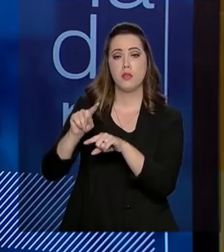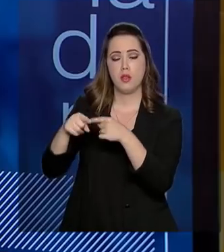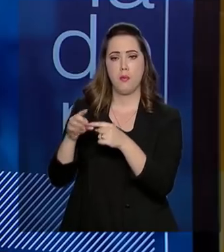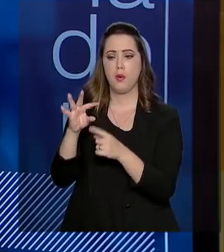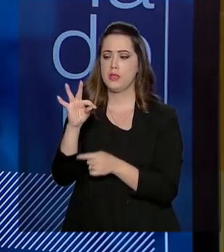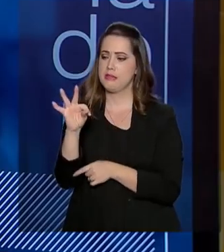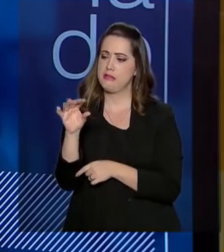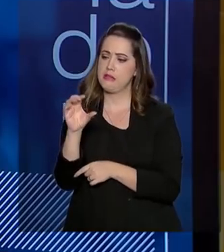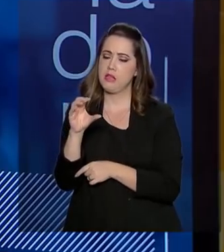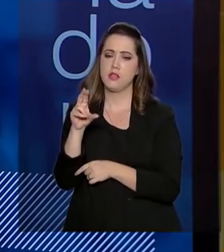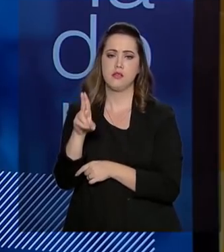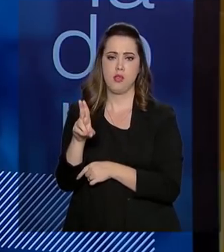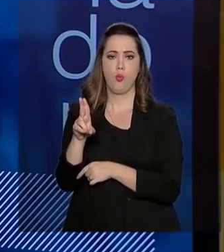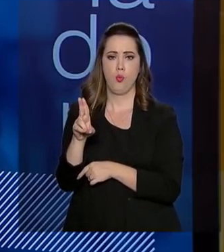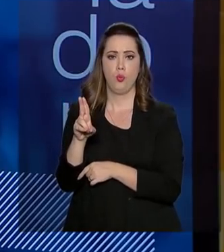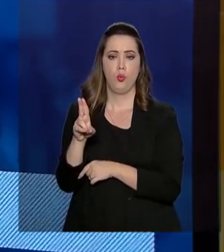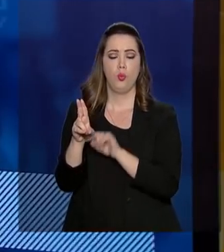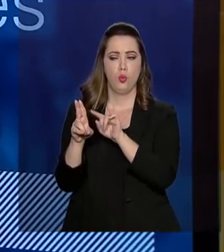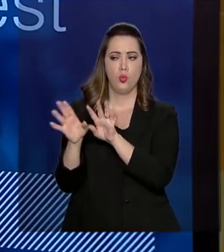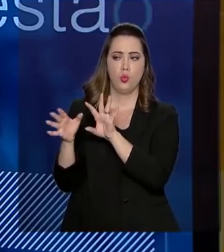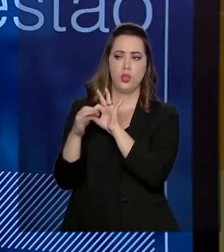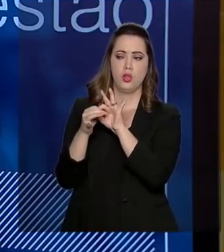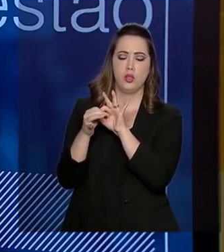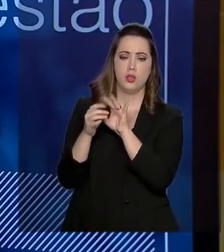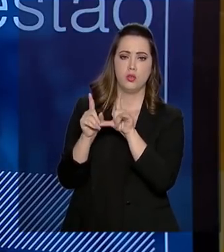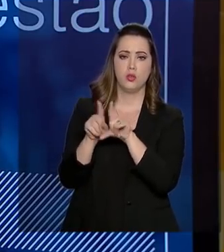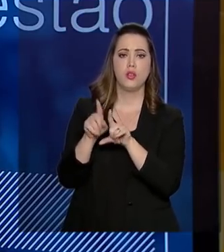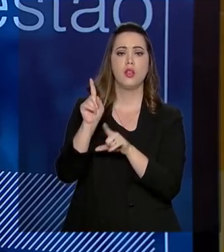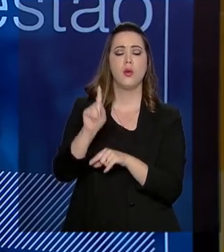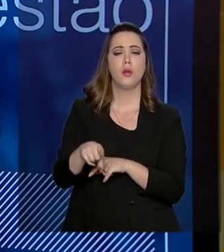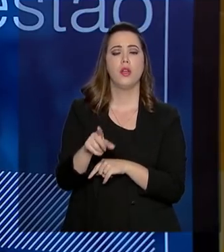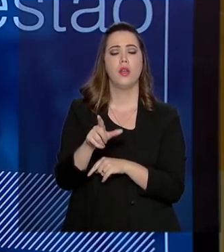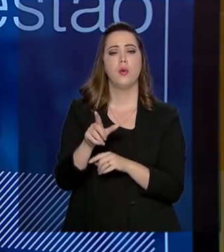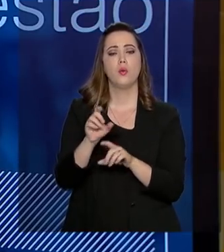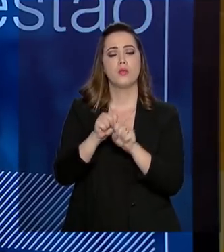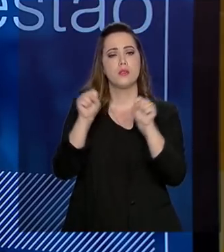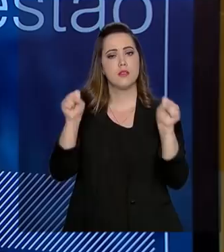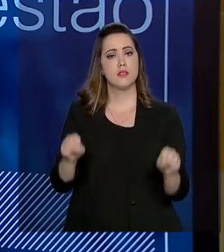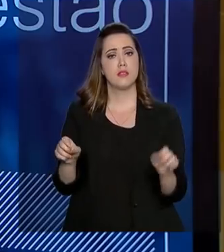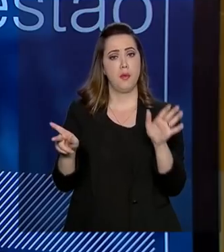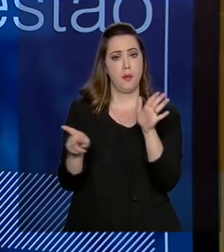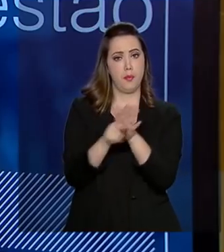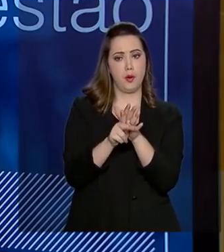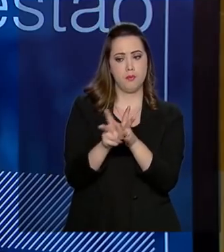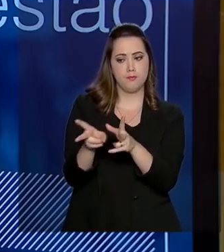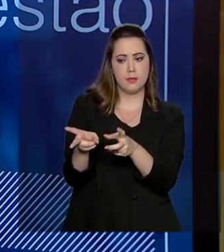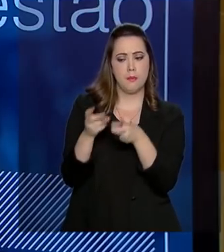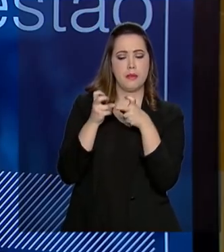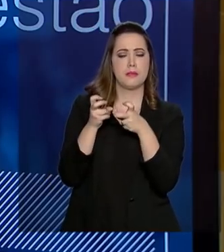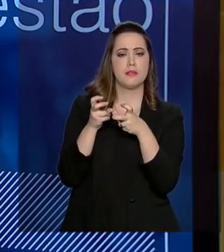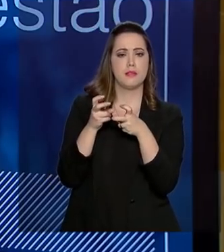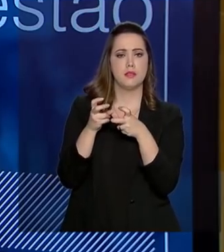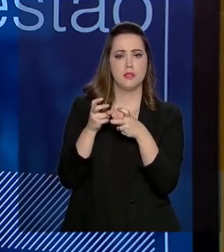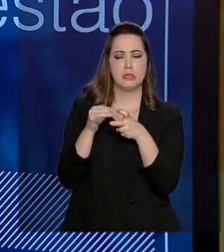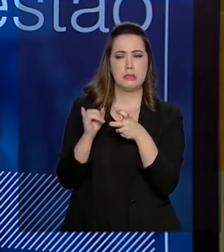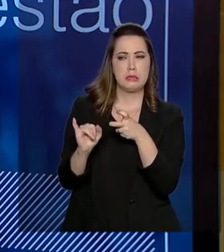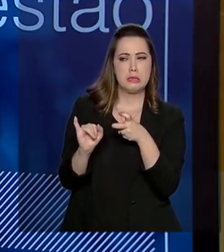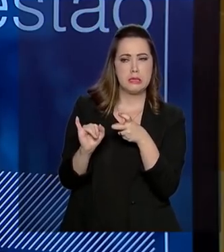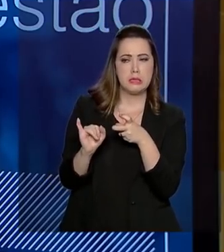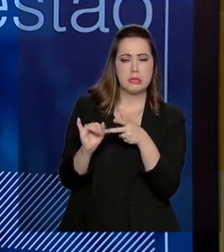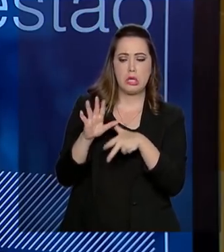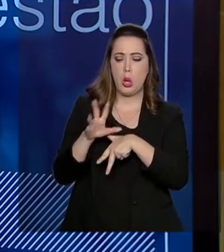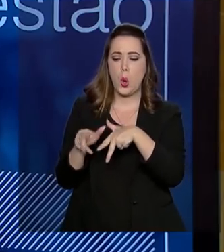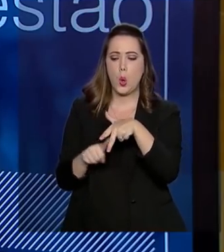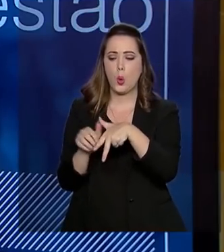de Contas e agora retomamos o projeto, que é o sistema Alice. Alice, ele detecta casos de fraude e